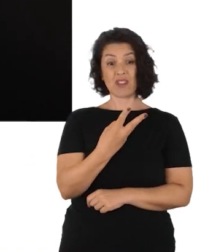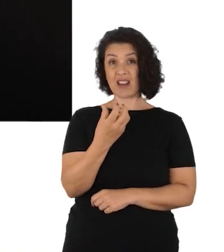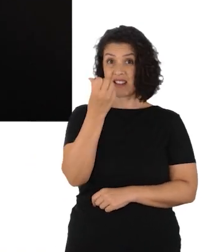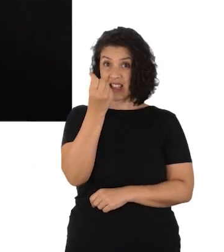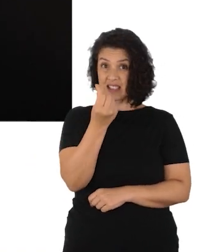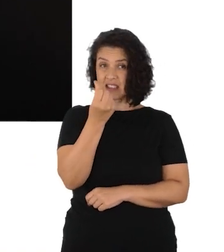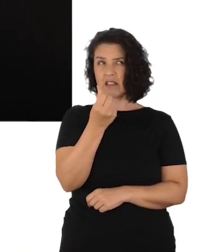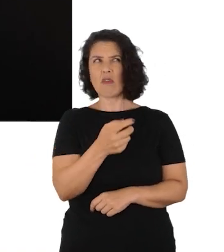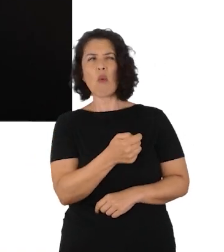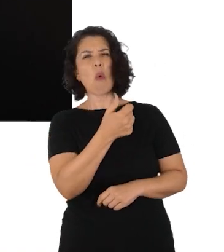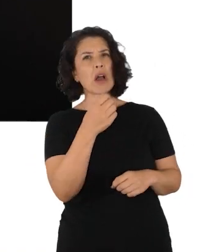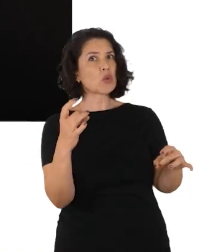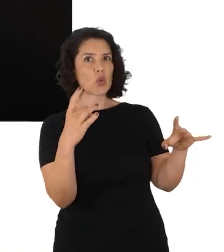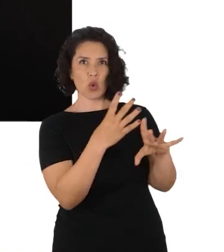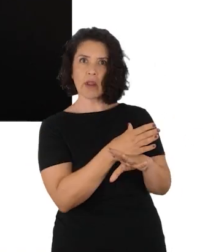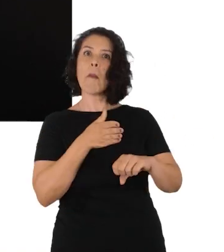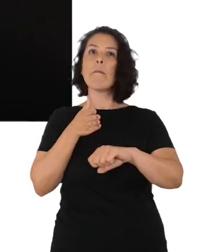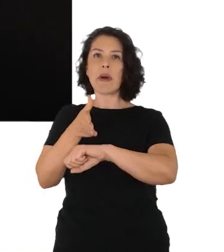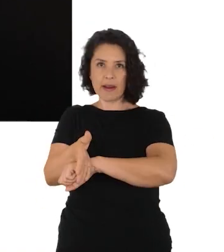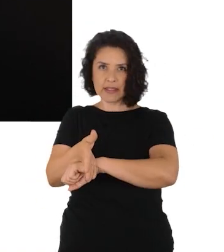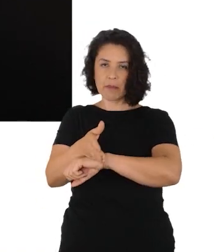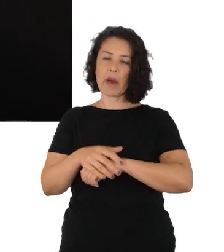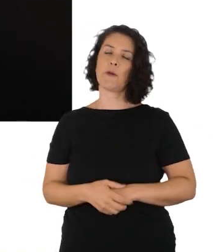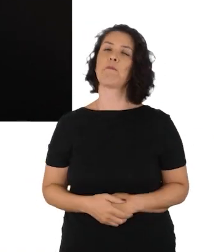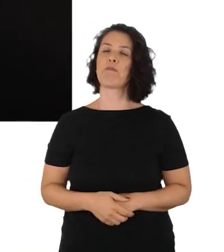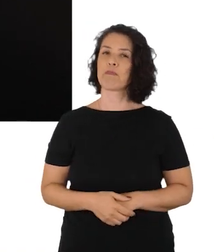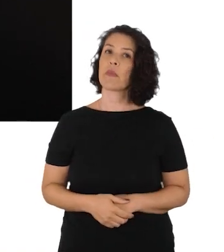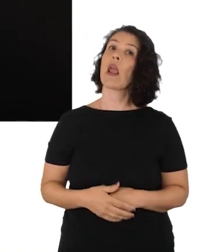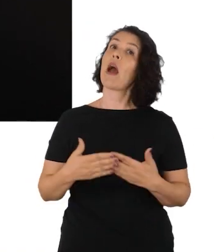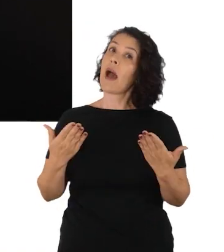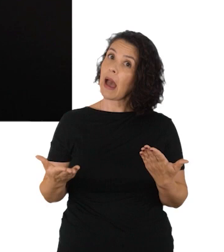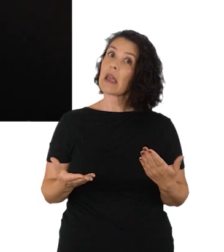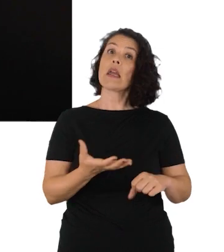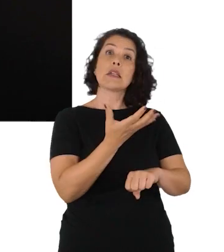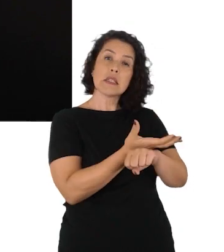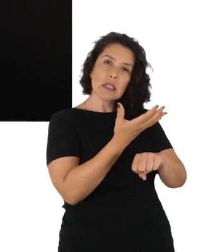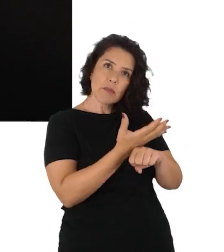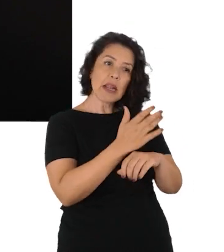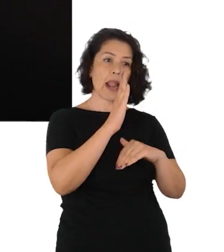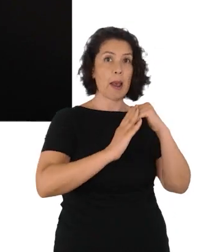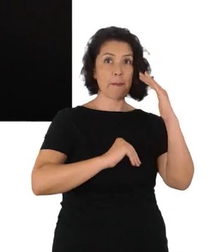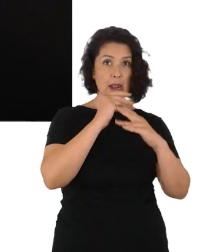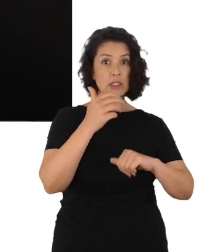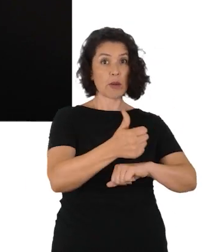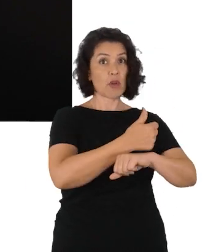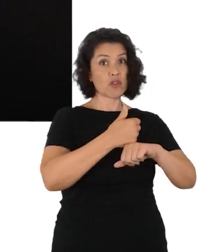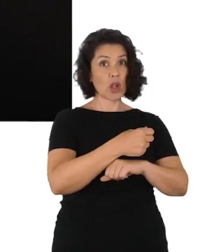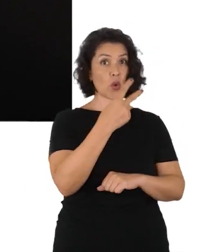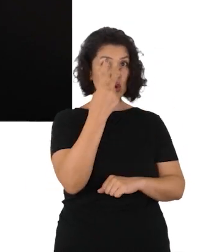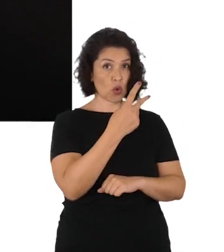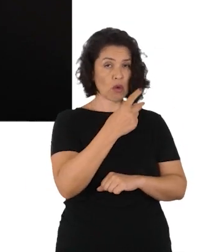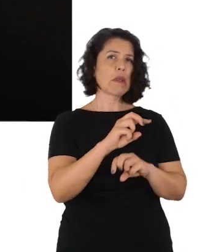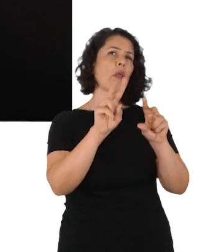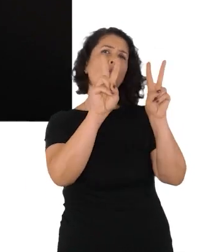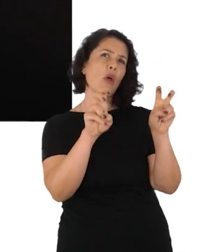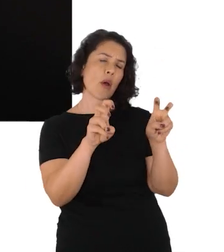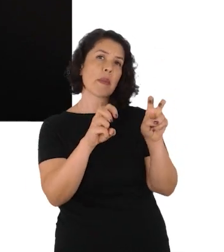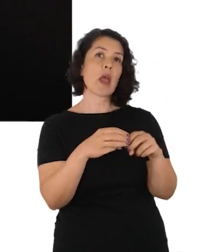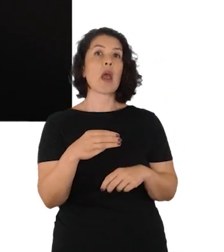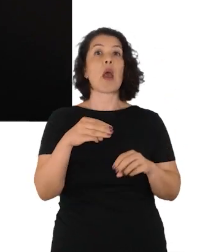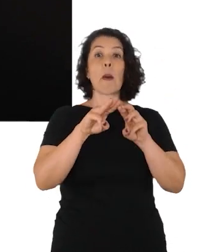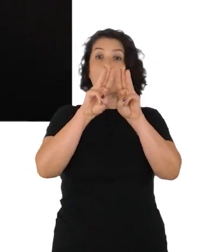36 alunos que complementou quase a totalidade dos alunos do curso. E foi planejada a partir da disciplina de Prática